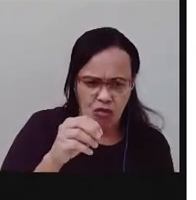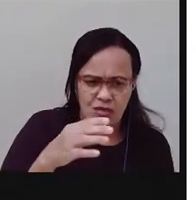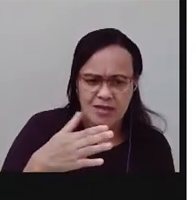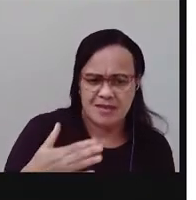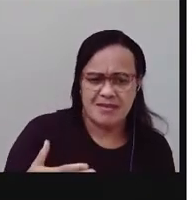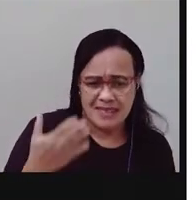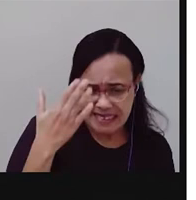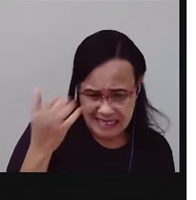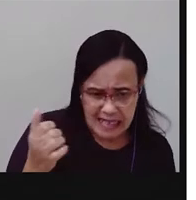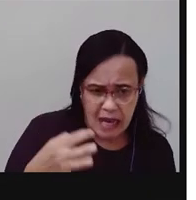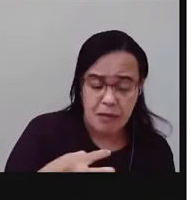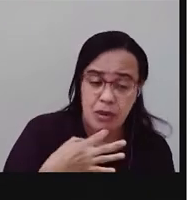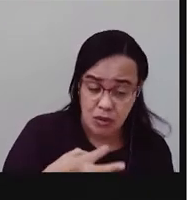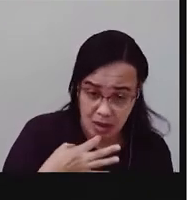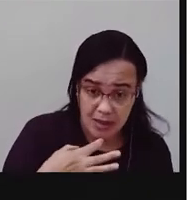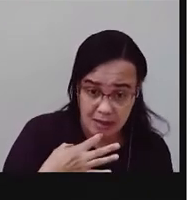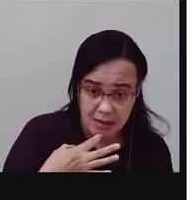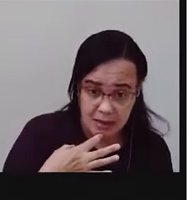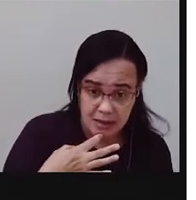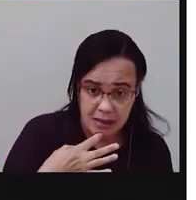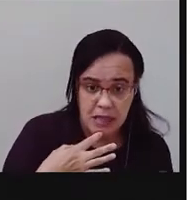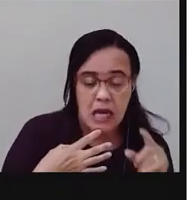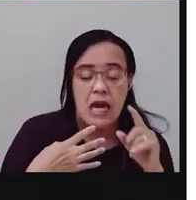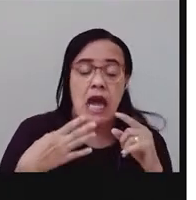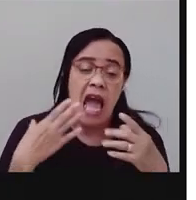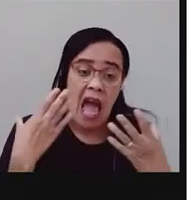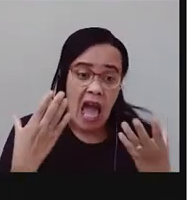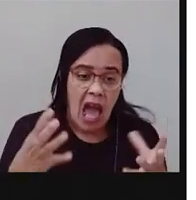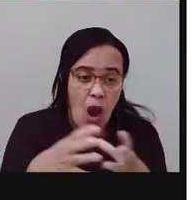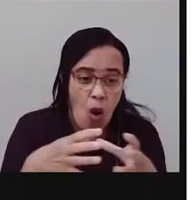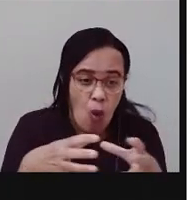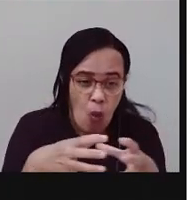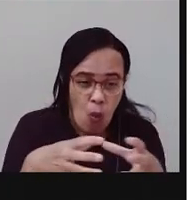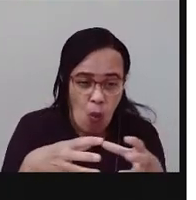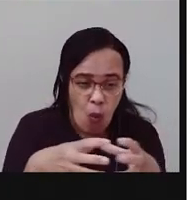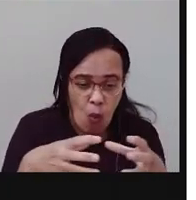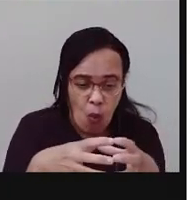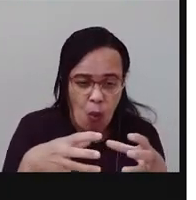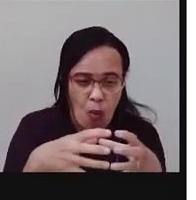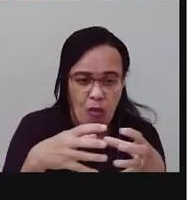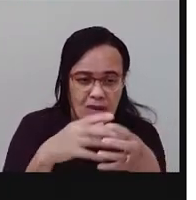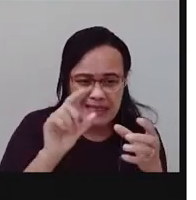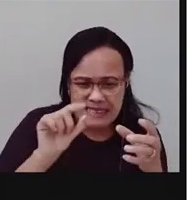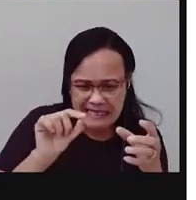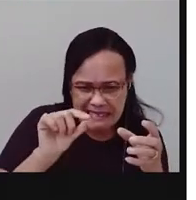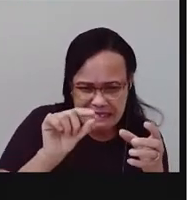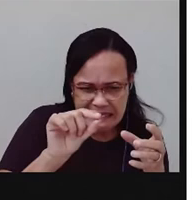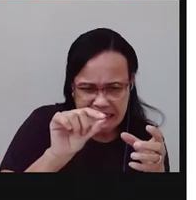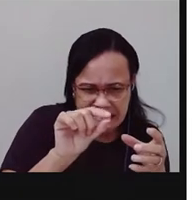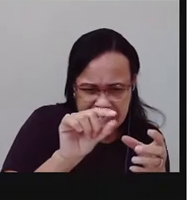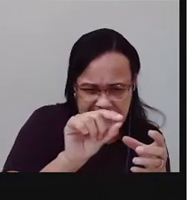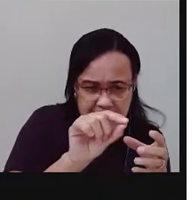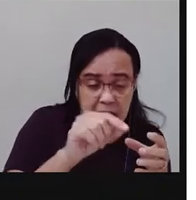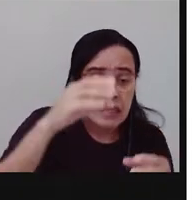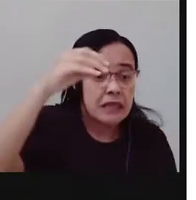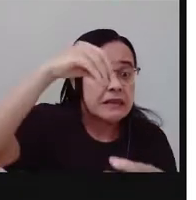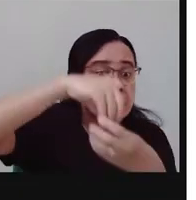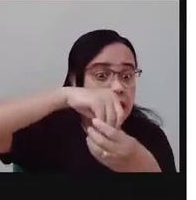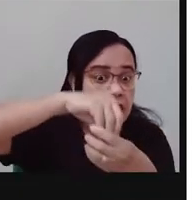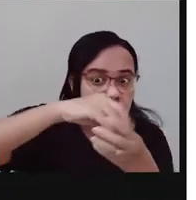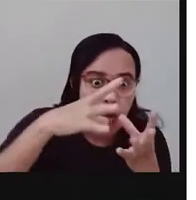na casa e é um conjunto de fungos tá que se acumulam